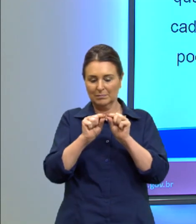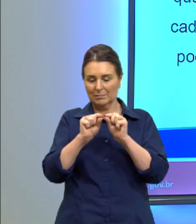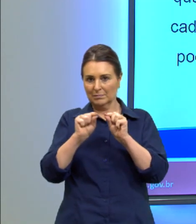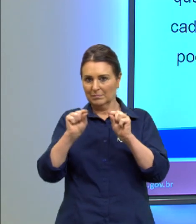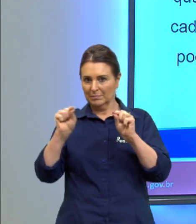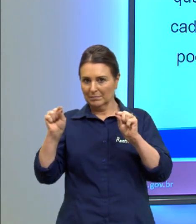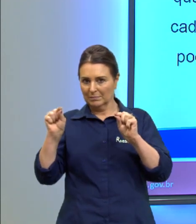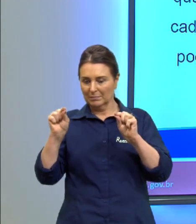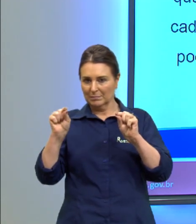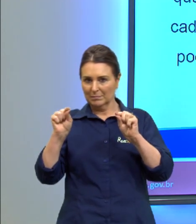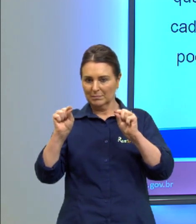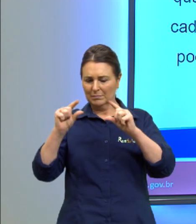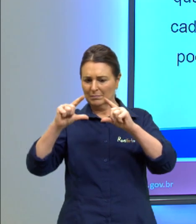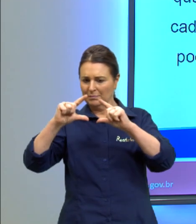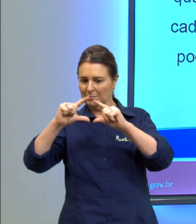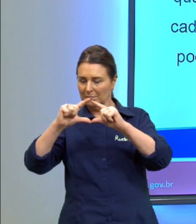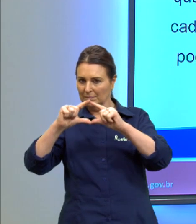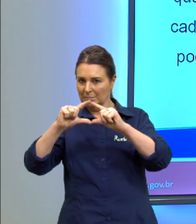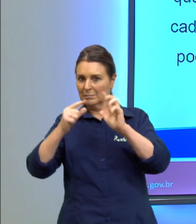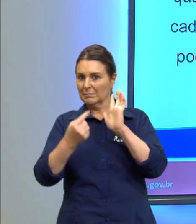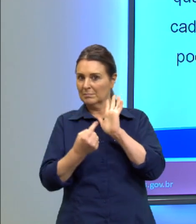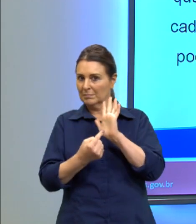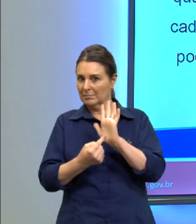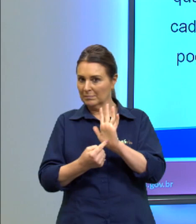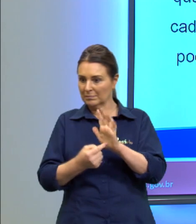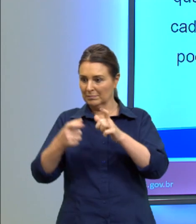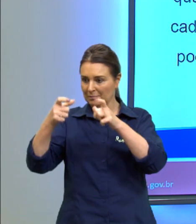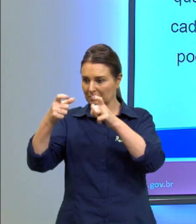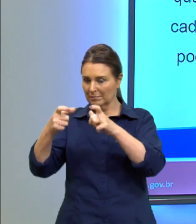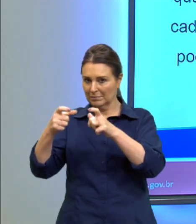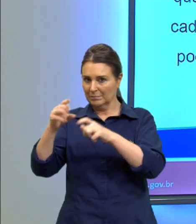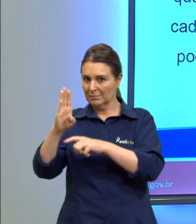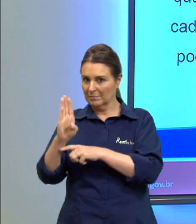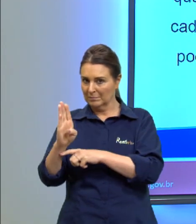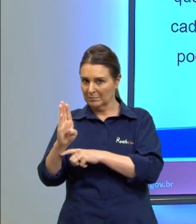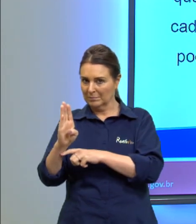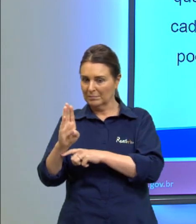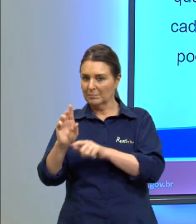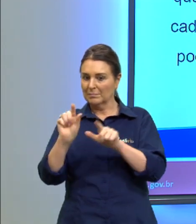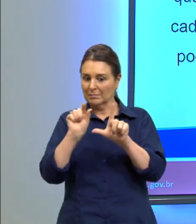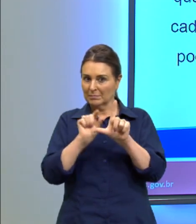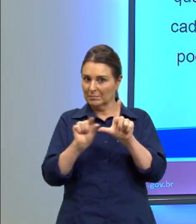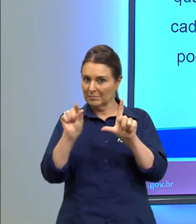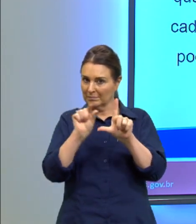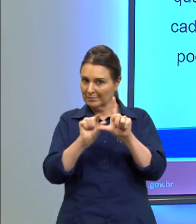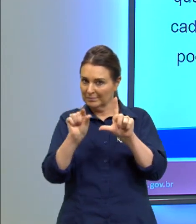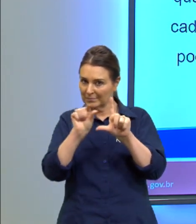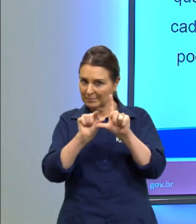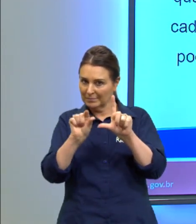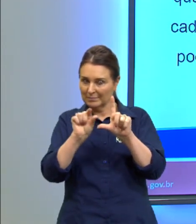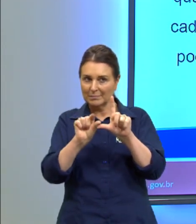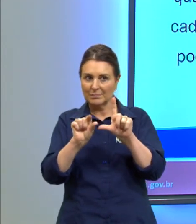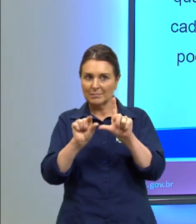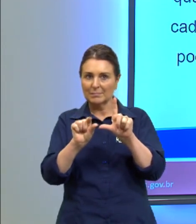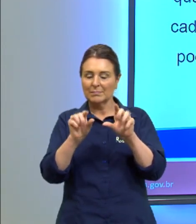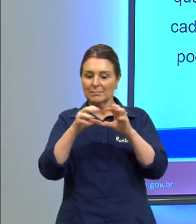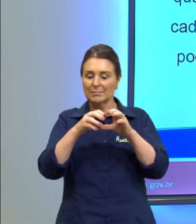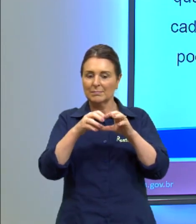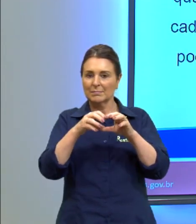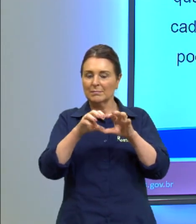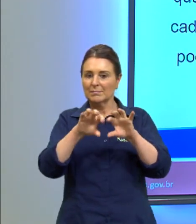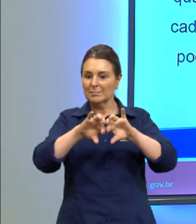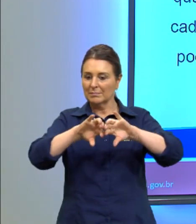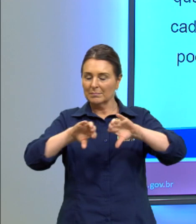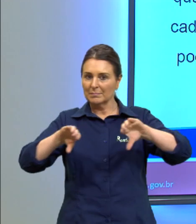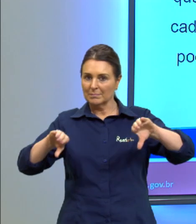os triângulos que indica o reservatório B, conforme a legenda. E nessa separação,